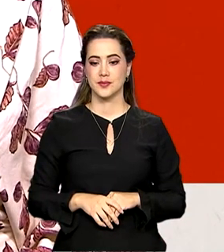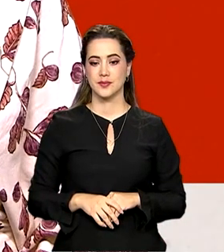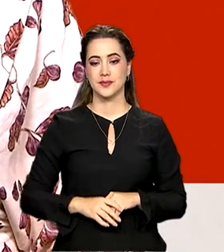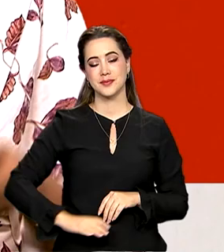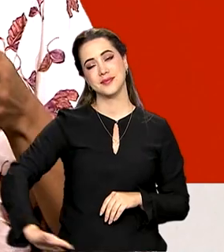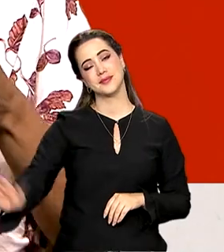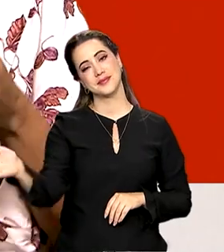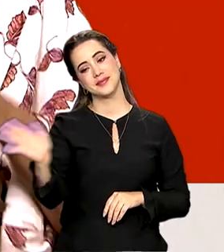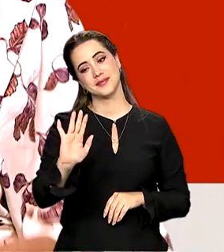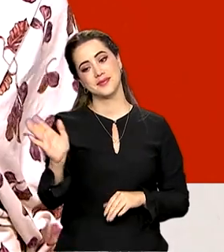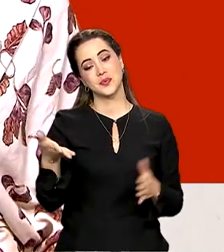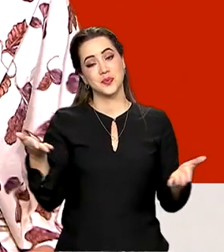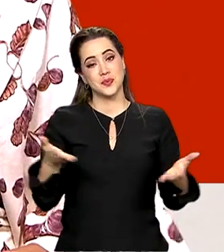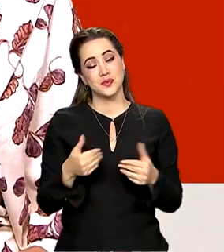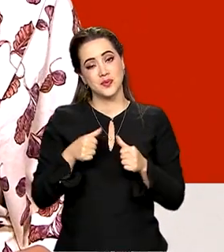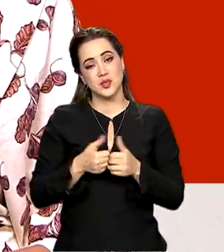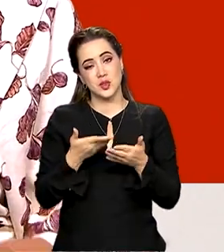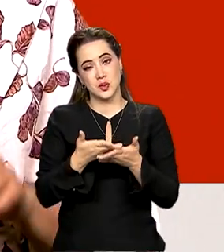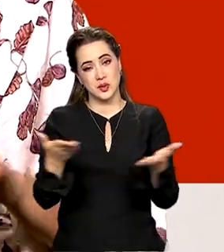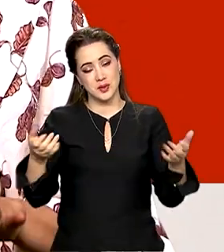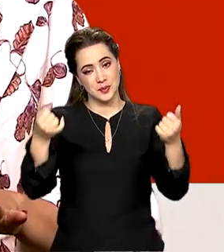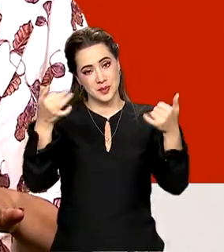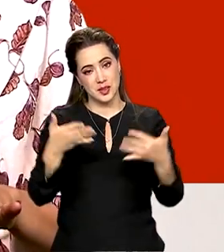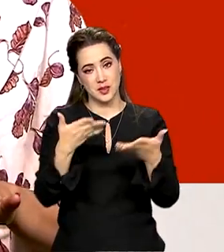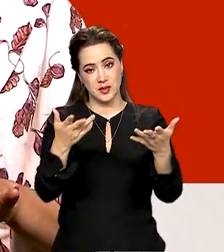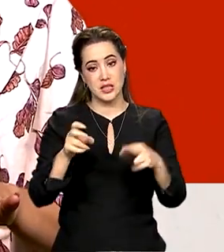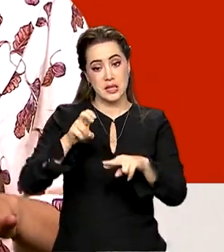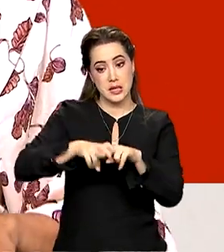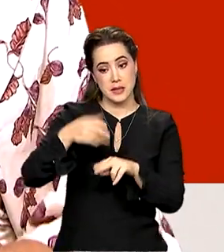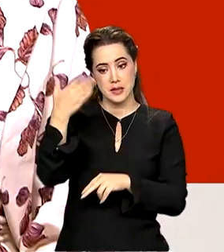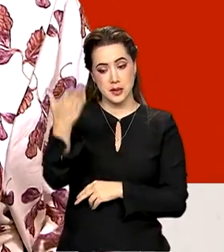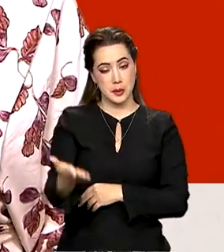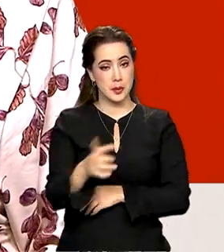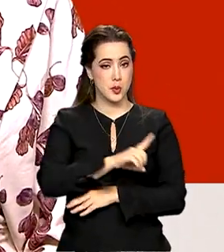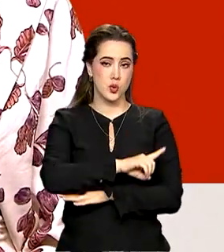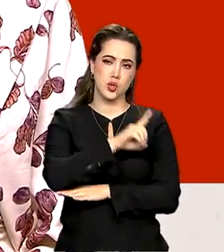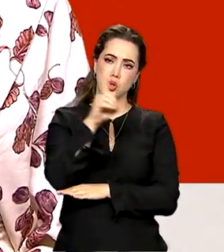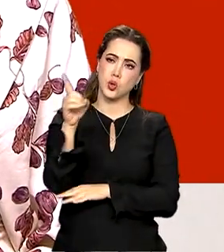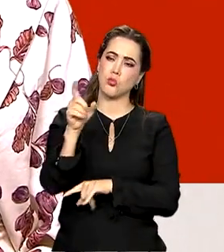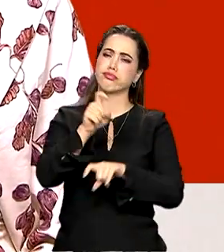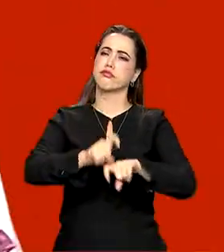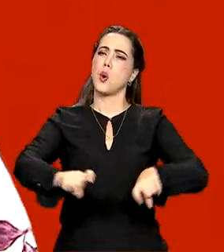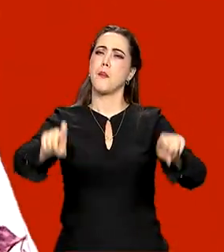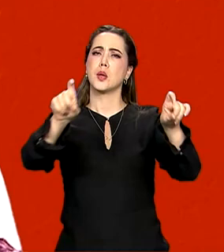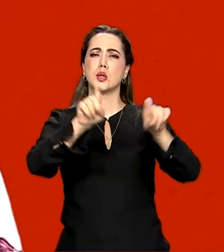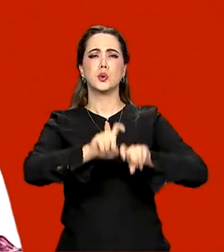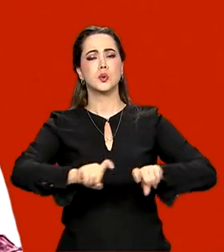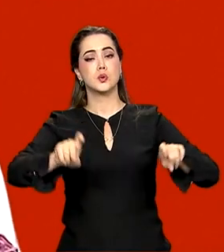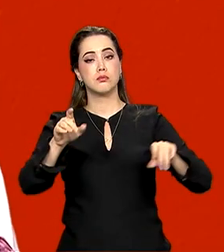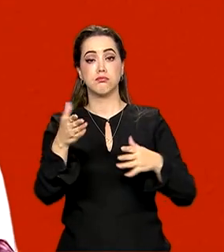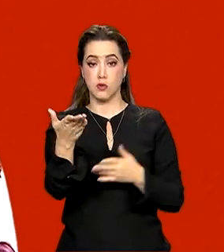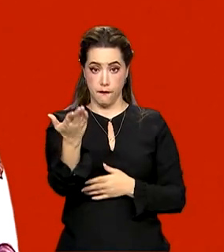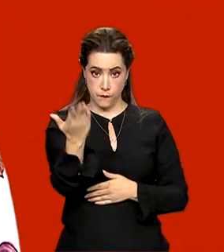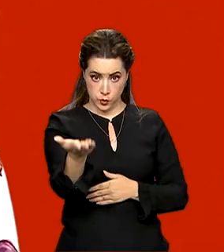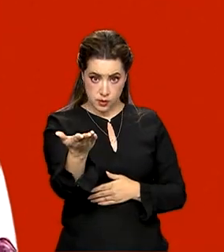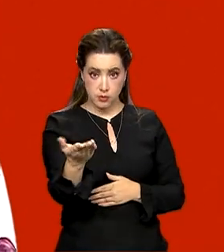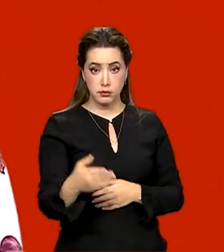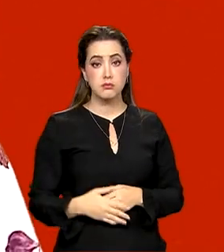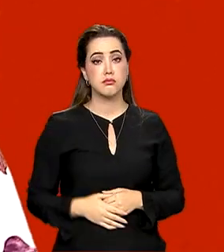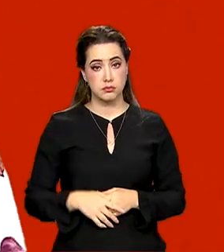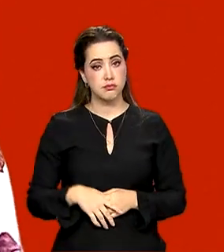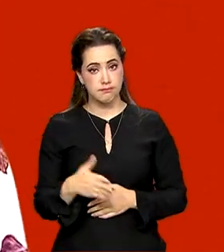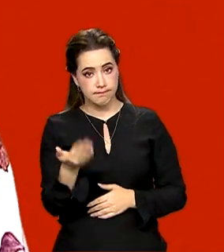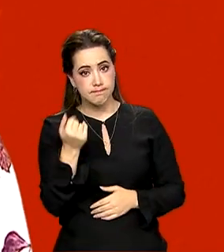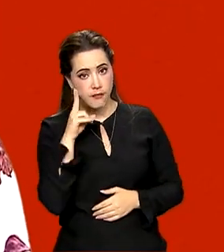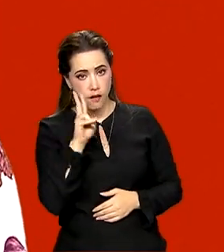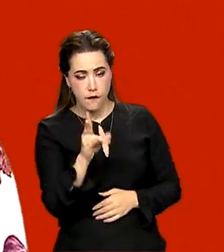Oi, hoje eu vim falar com você que está sentado aí o dia todo na frente de um computador. Isso, você mesmo, olha,